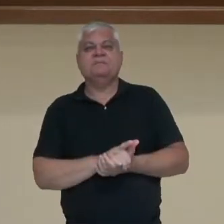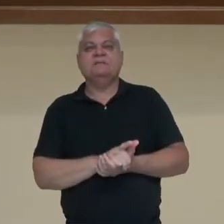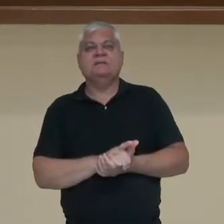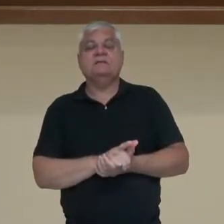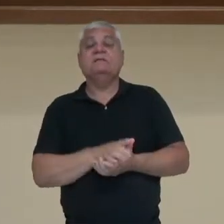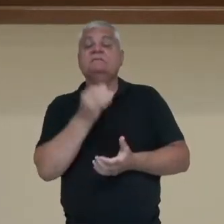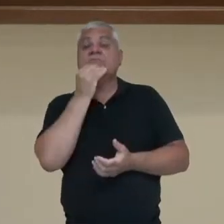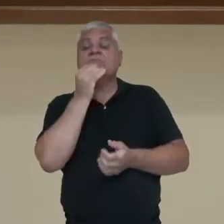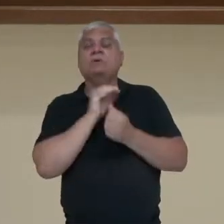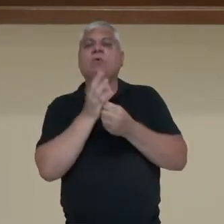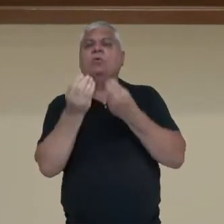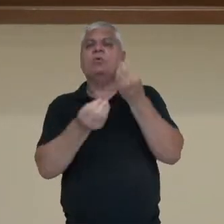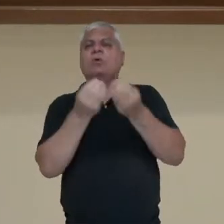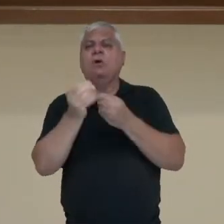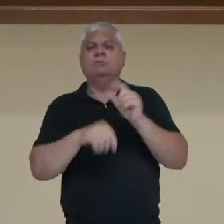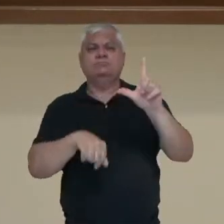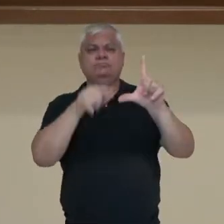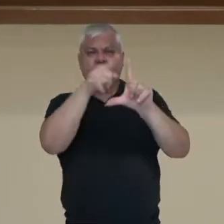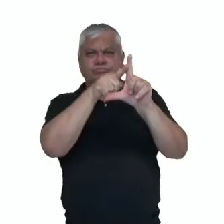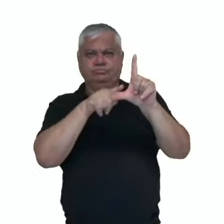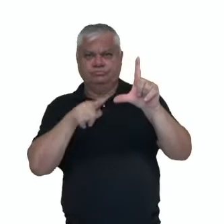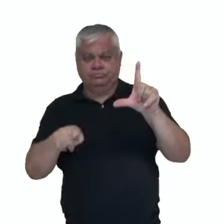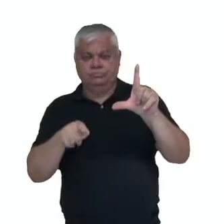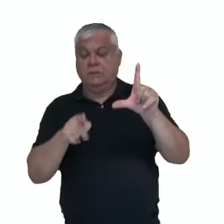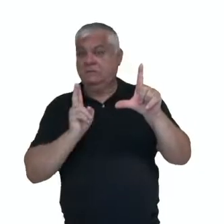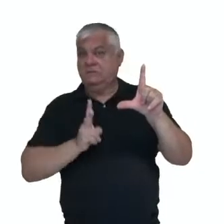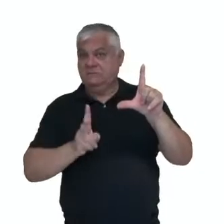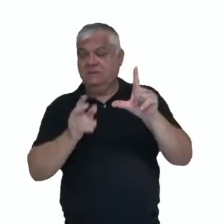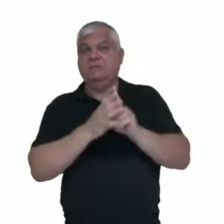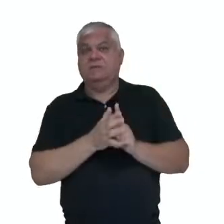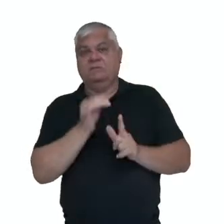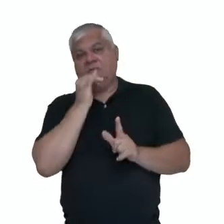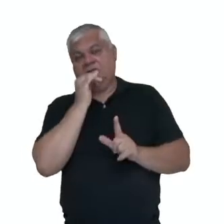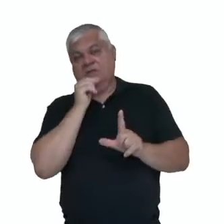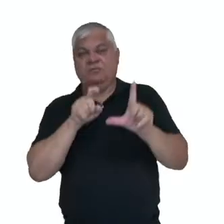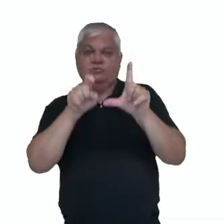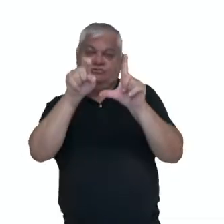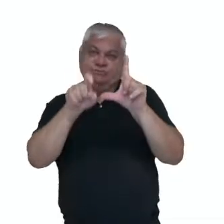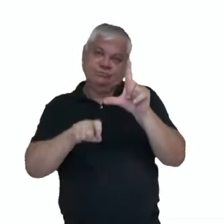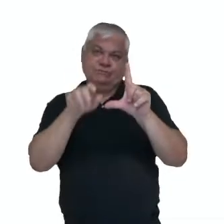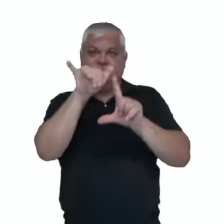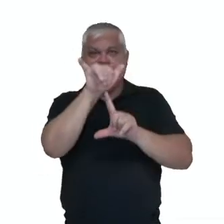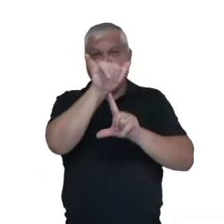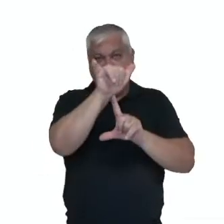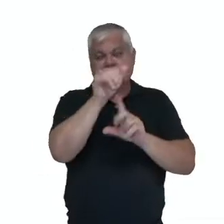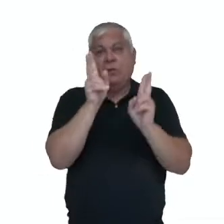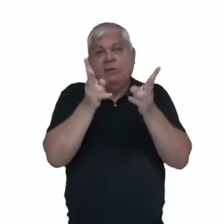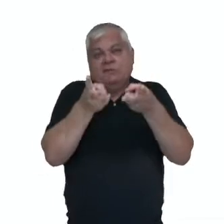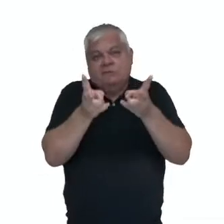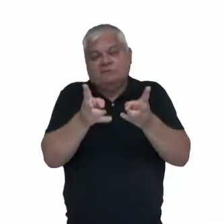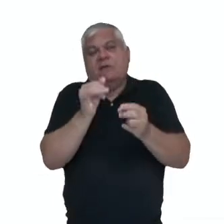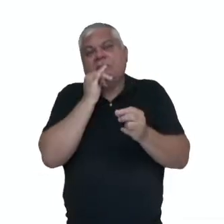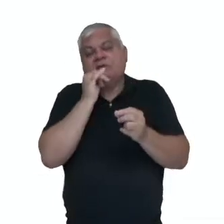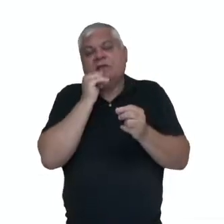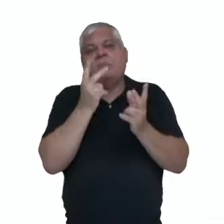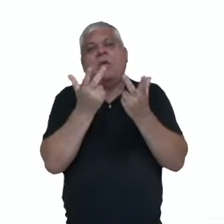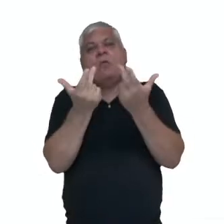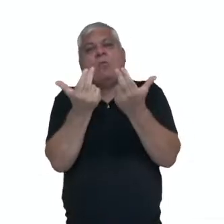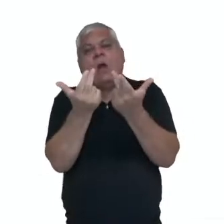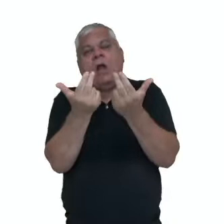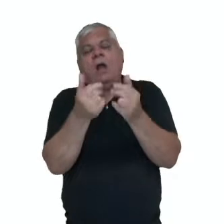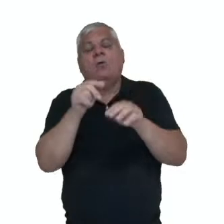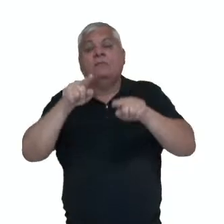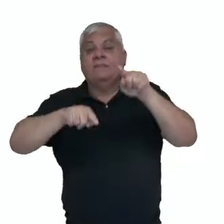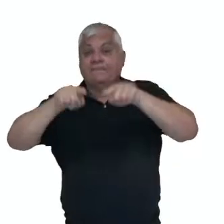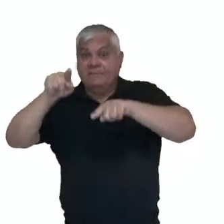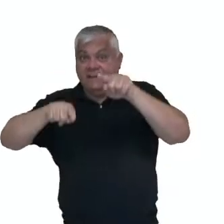Dentro da função seno, que são funções periódicas, ou seja, o seu comportamento se repete em determinados